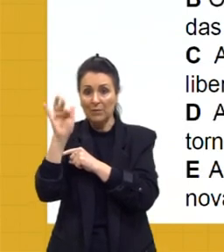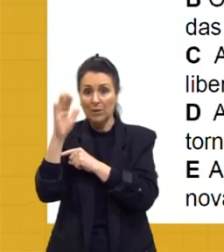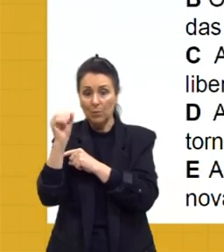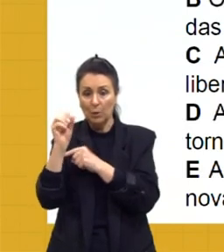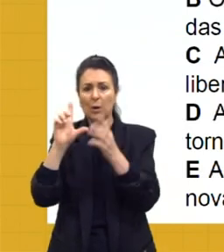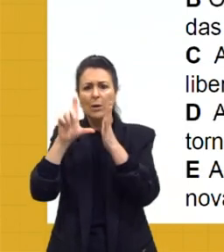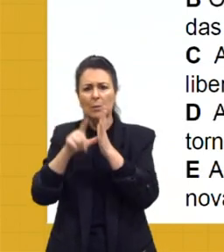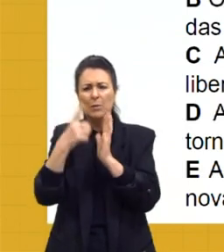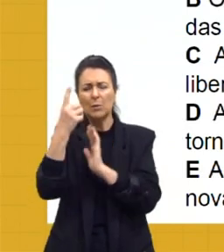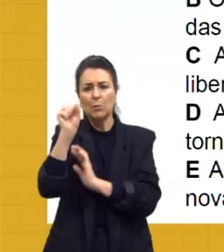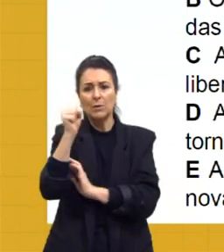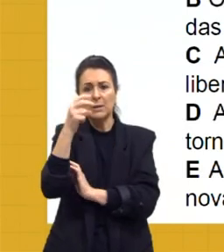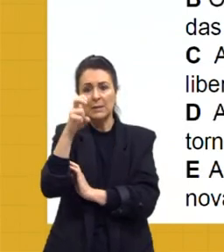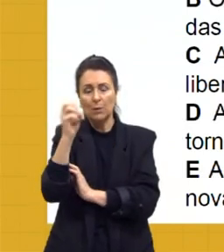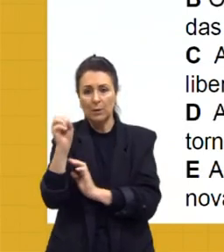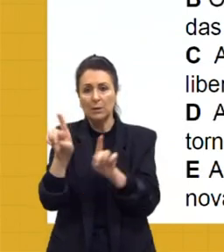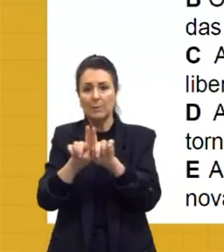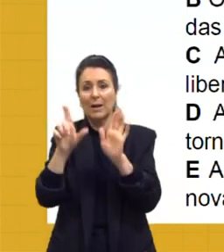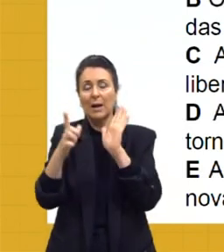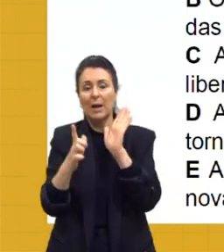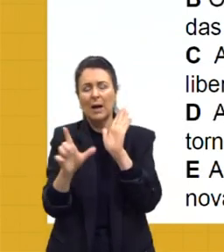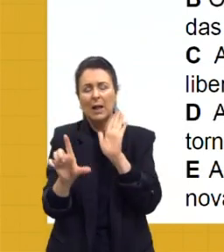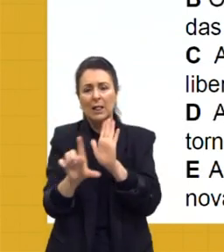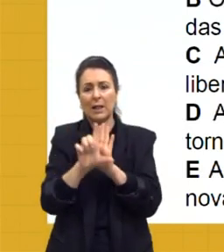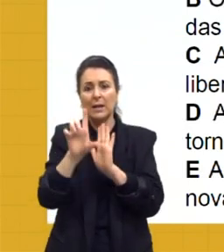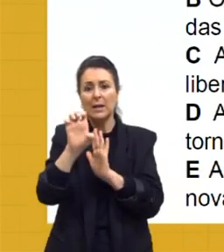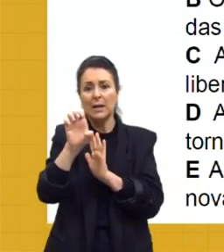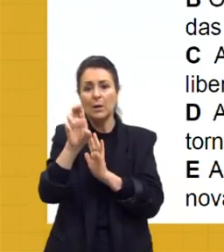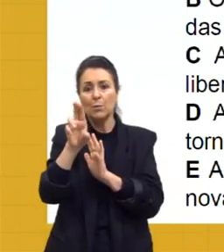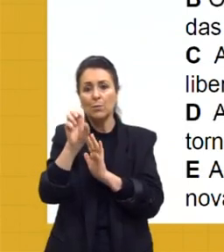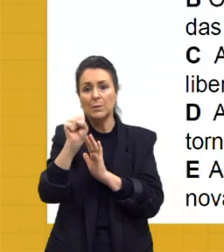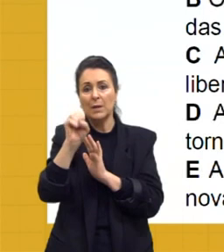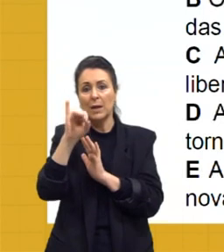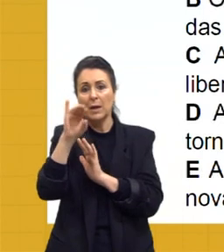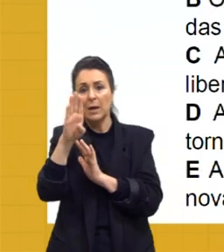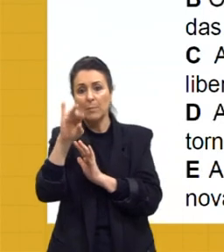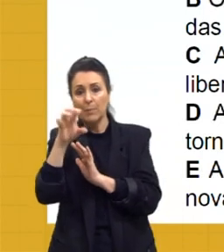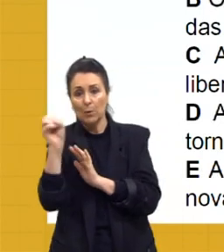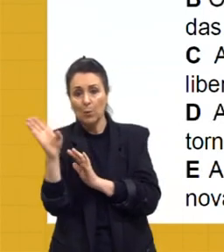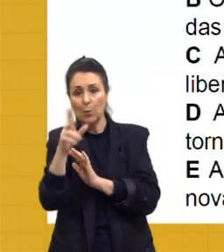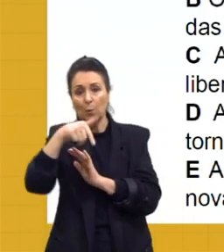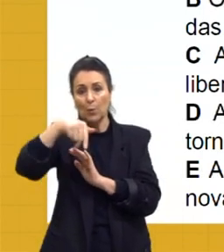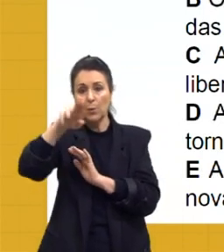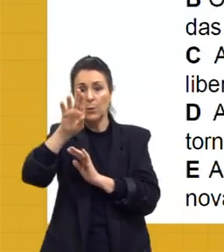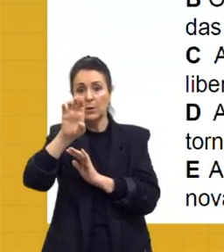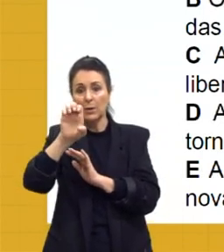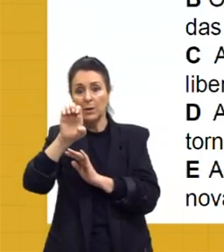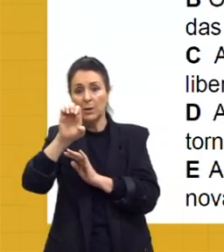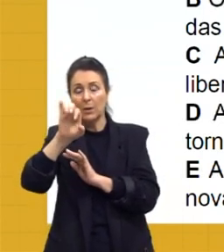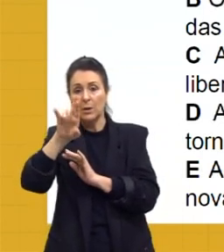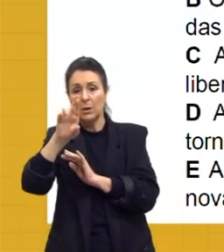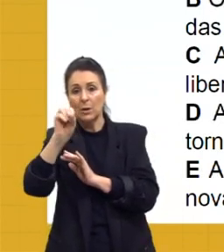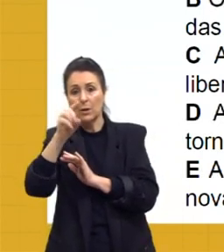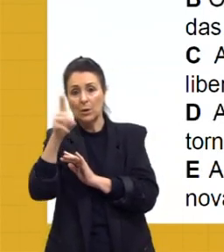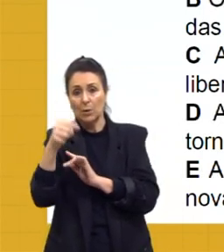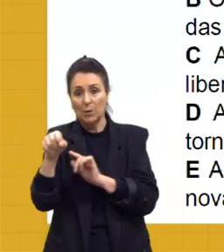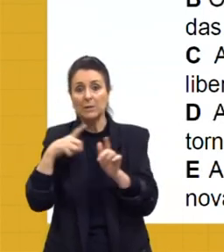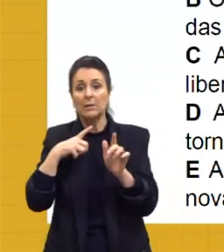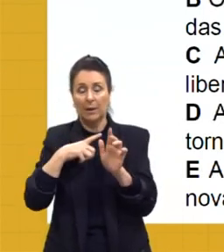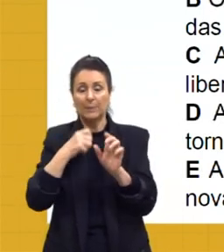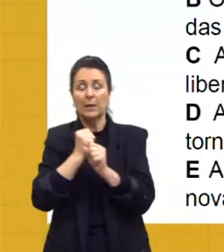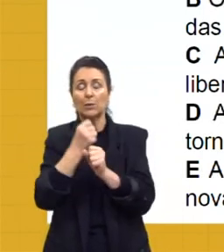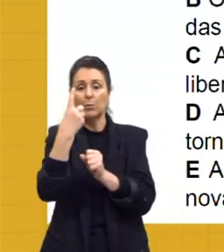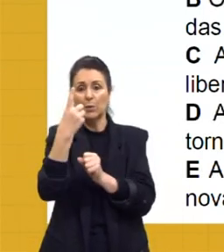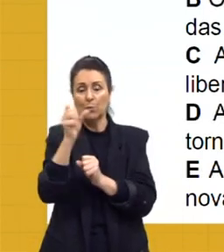lei Eusébio de Queiroz, como em 1831 não teve um real fim do tráfico nessa primeira lei. Em 1850 tem uma nova